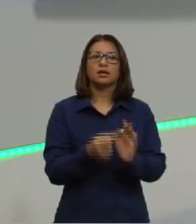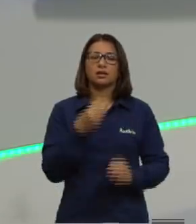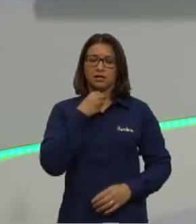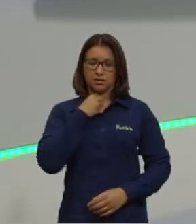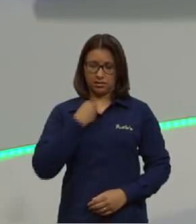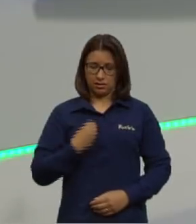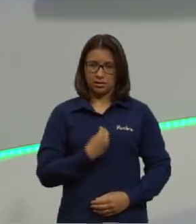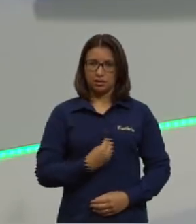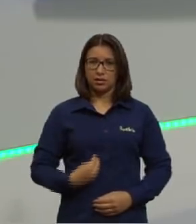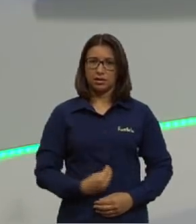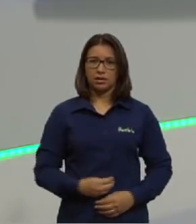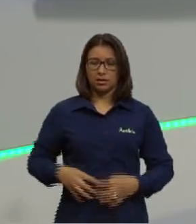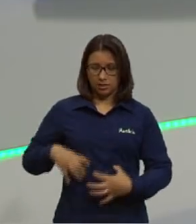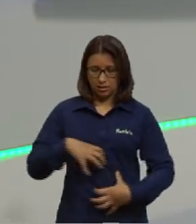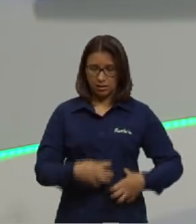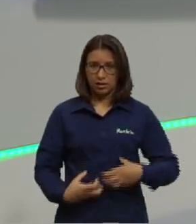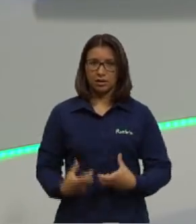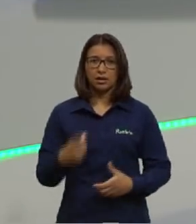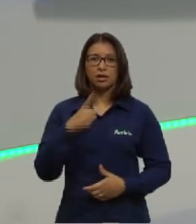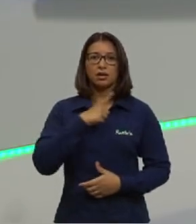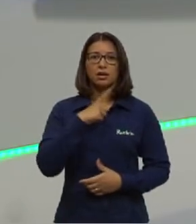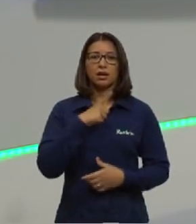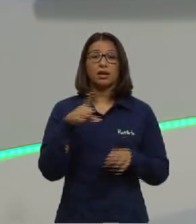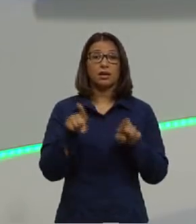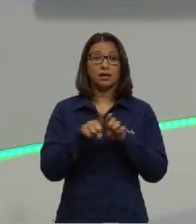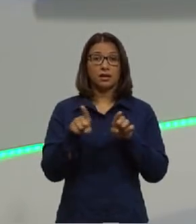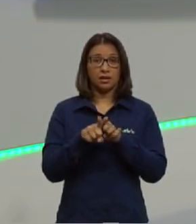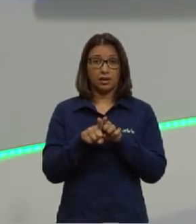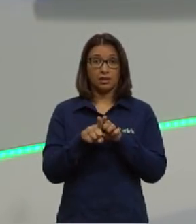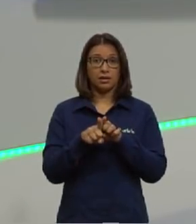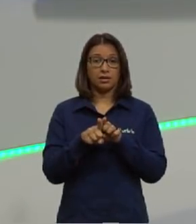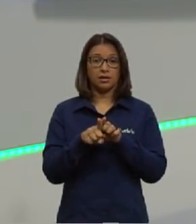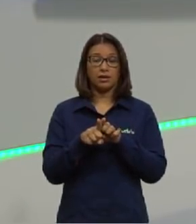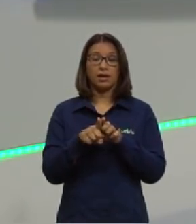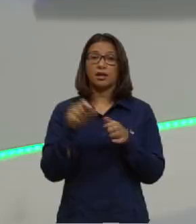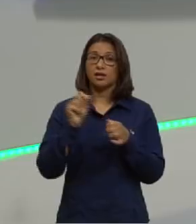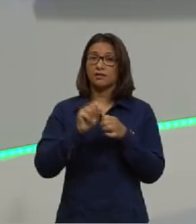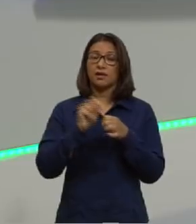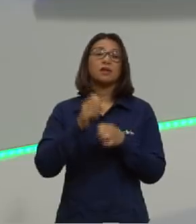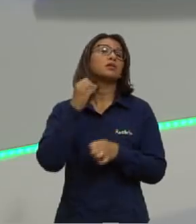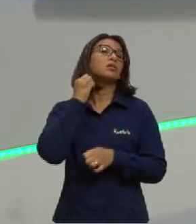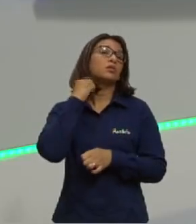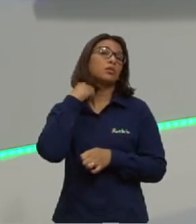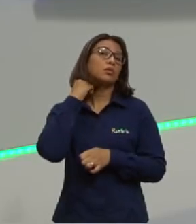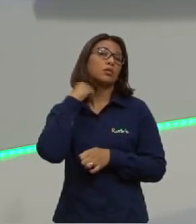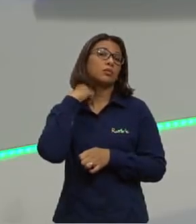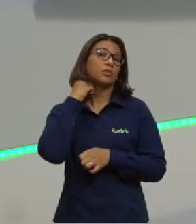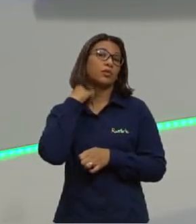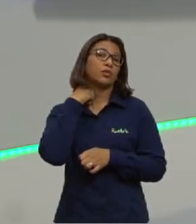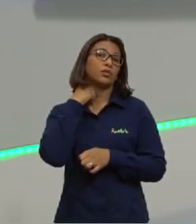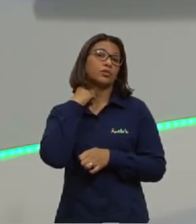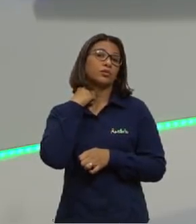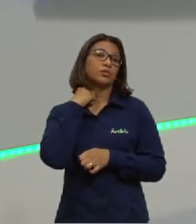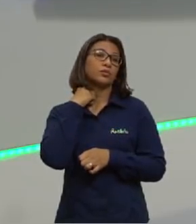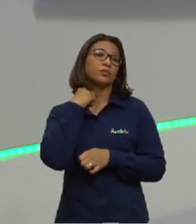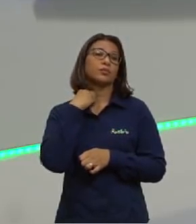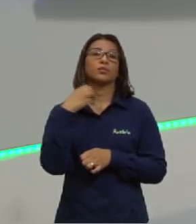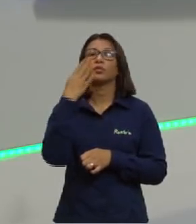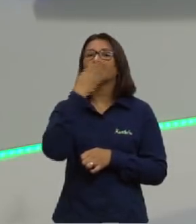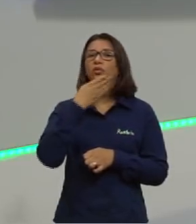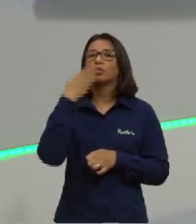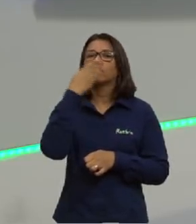né? Algumas enzimas. Elas formam hormônios, exemplo, a insulina, hormônios também,